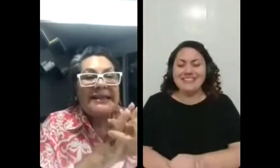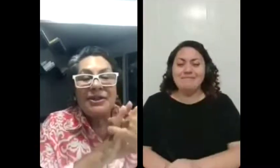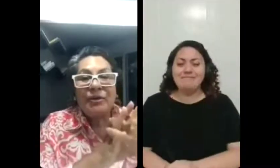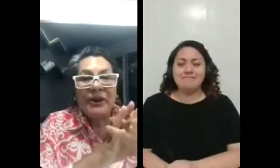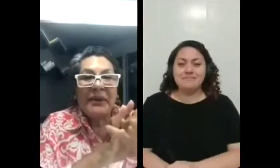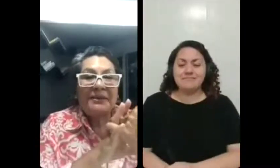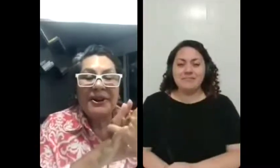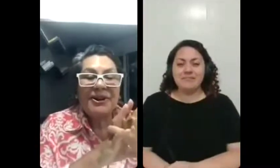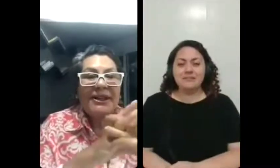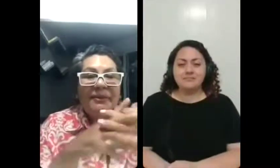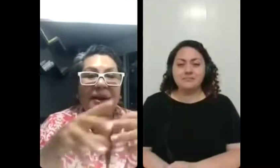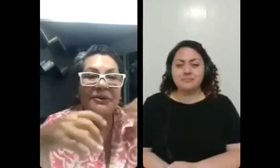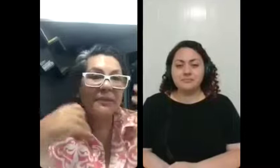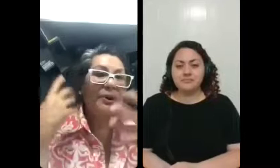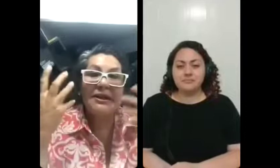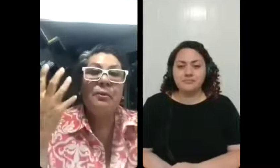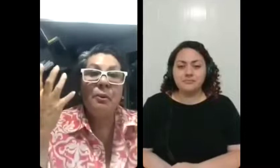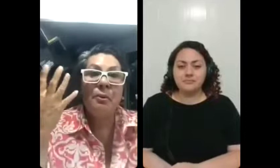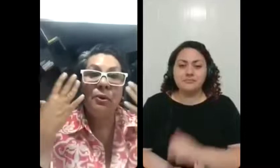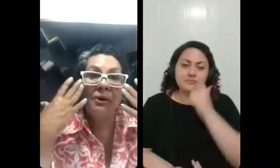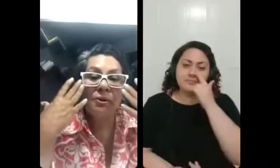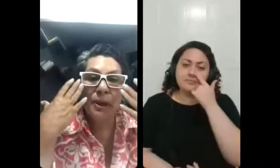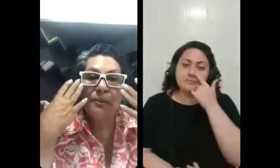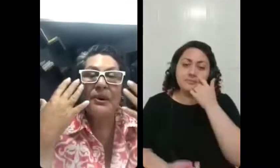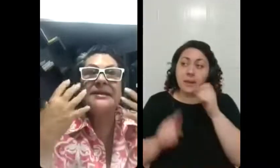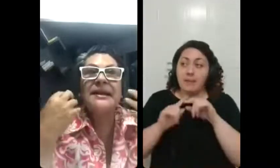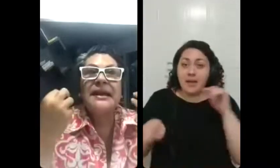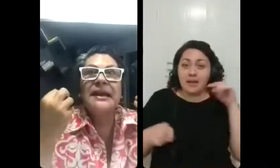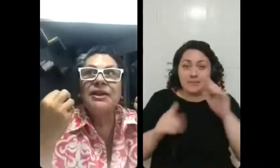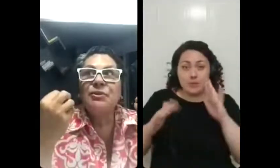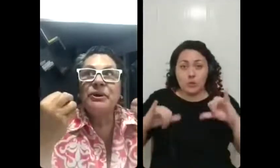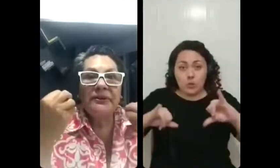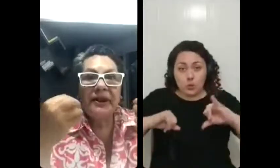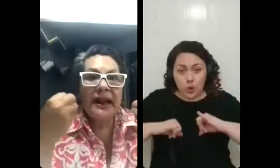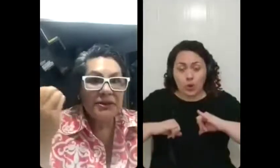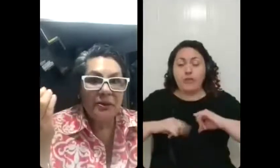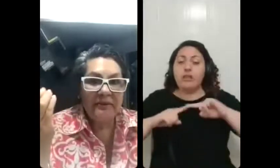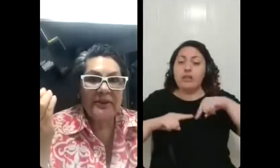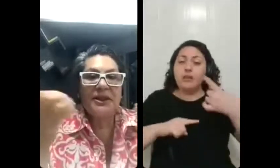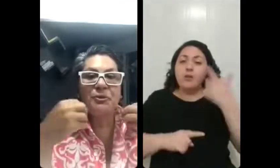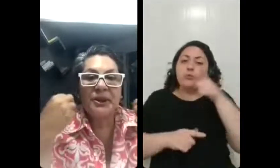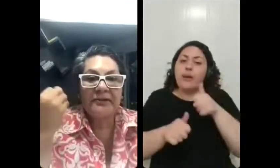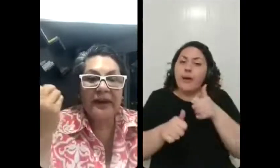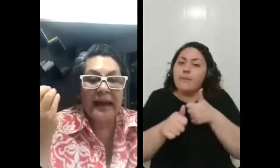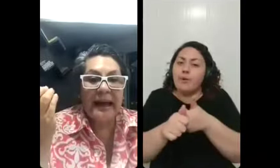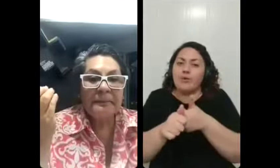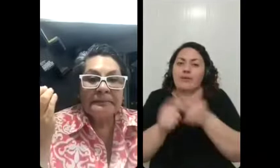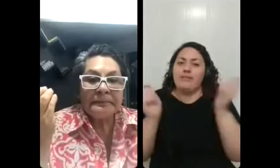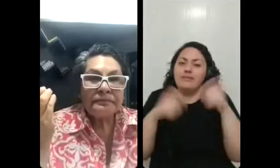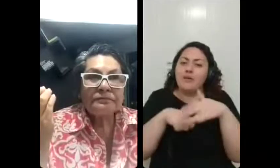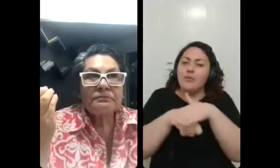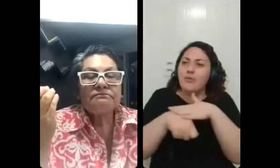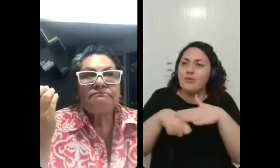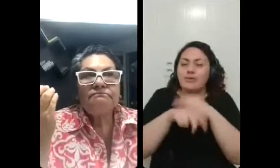esse sofrimento acho que também nos aproximou muito depois de poder falar sobre a vida, de poder falar,